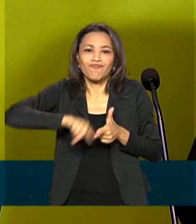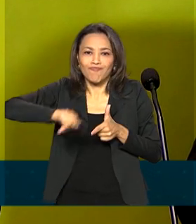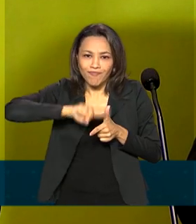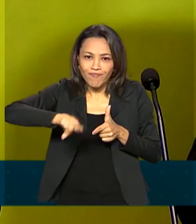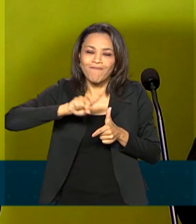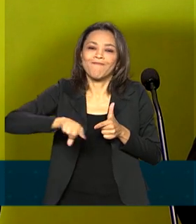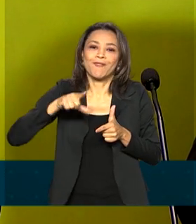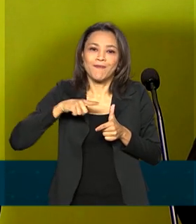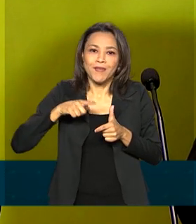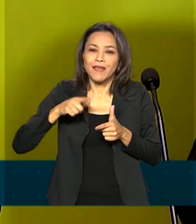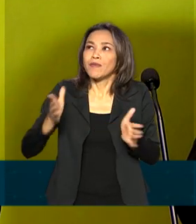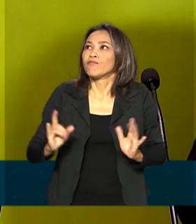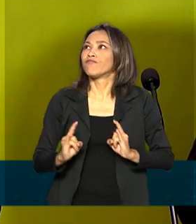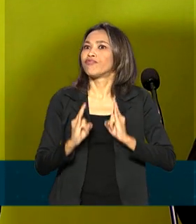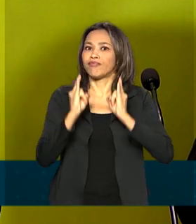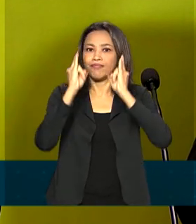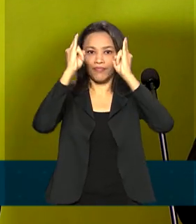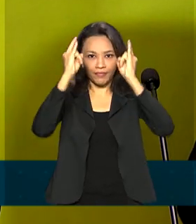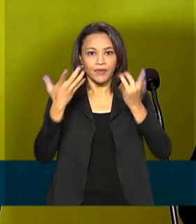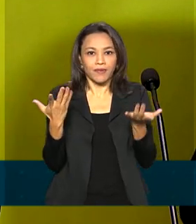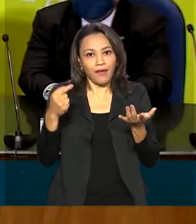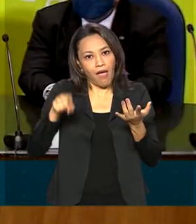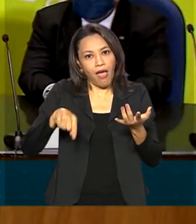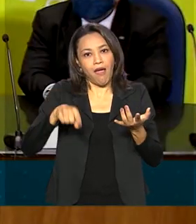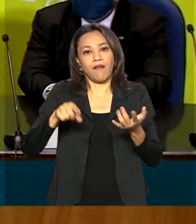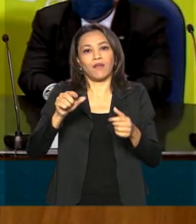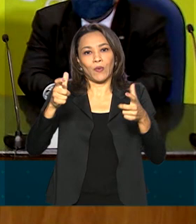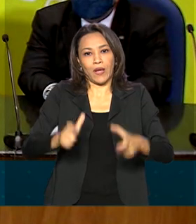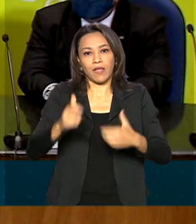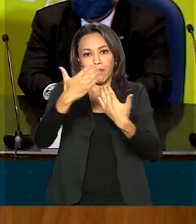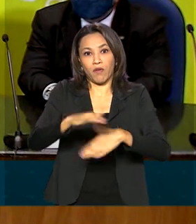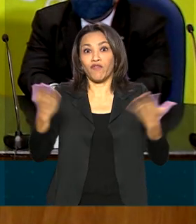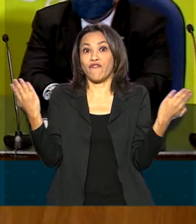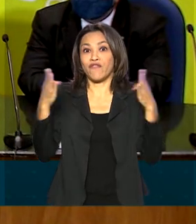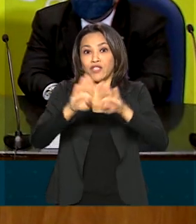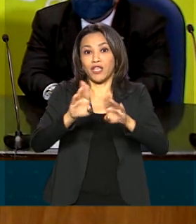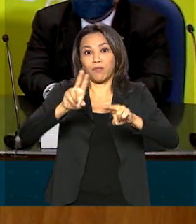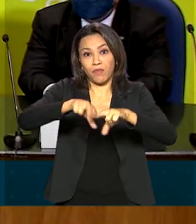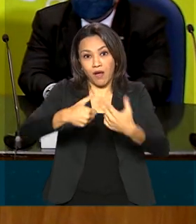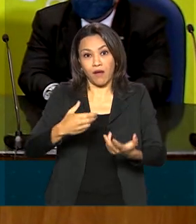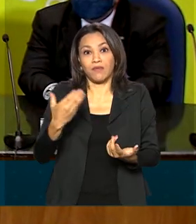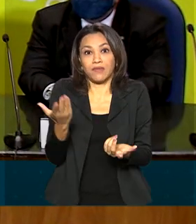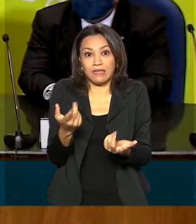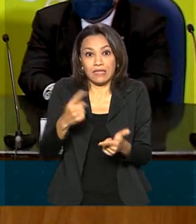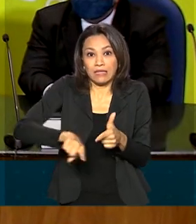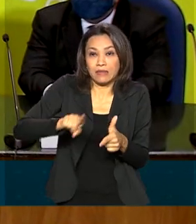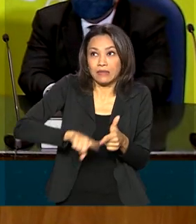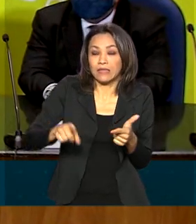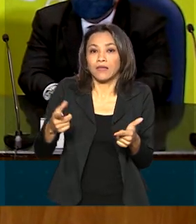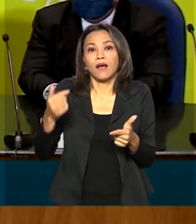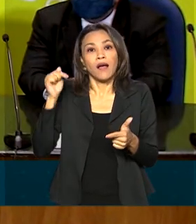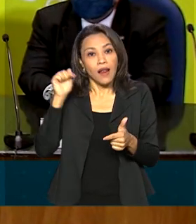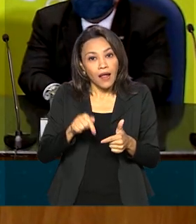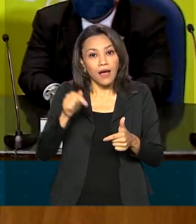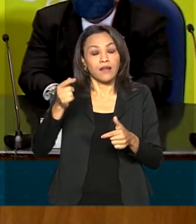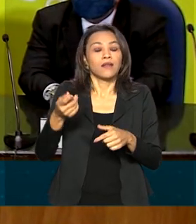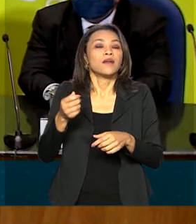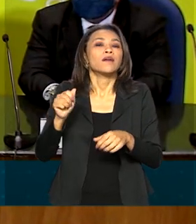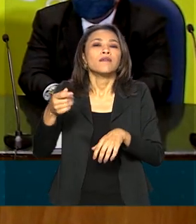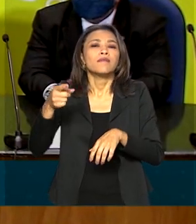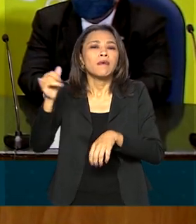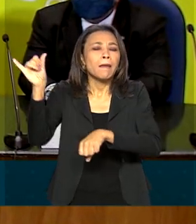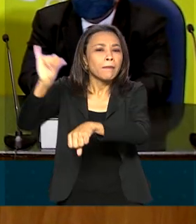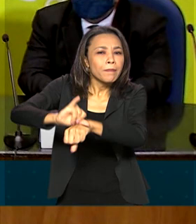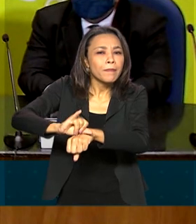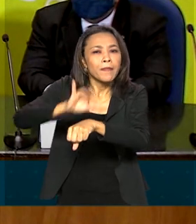estrutural do prédio em que a prova seria realizada e foi fechado pela Defesa Civil. Em Manaus, os alunos farão